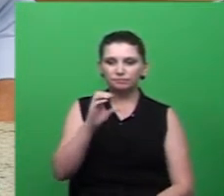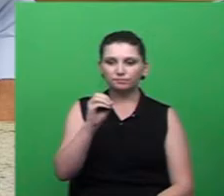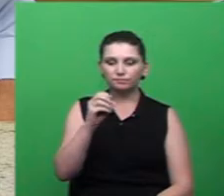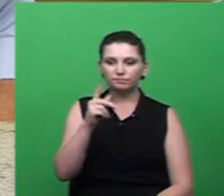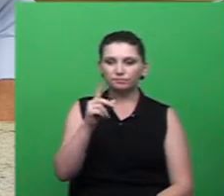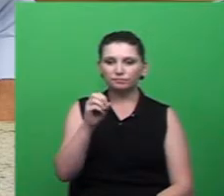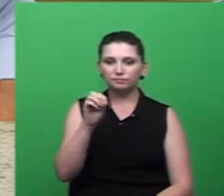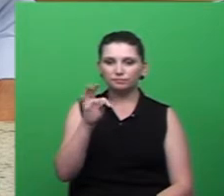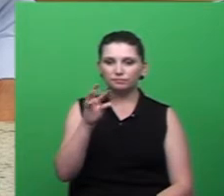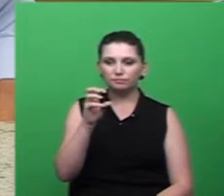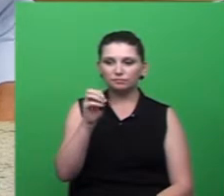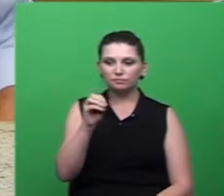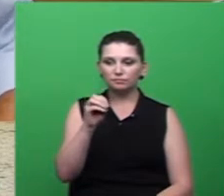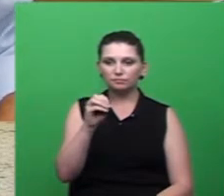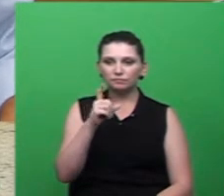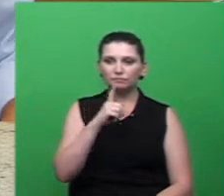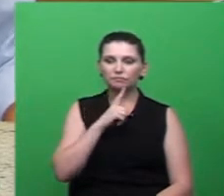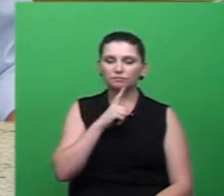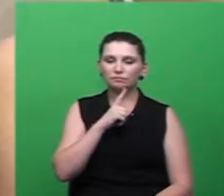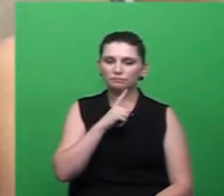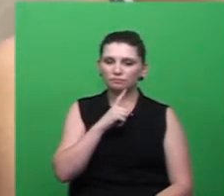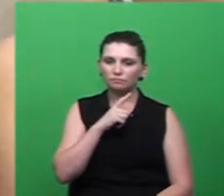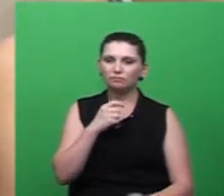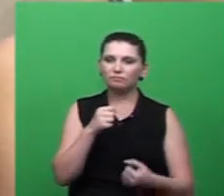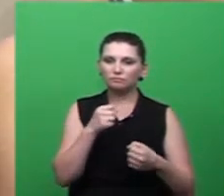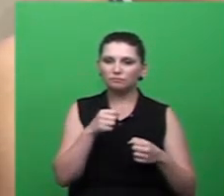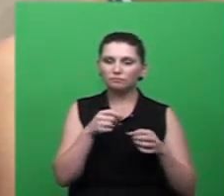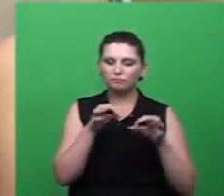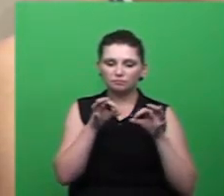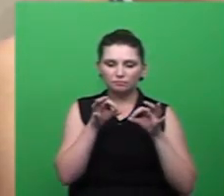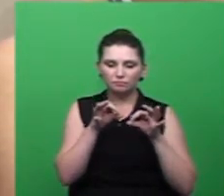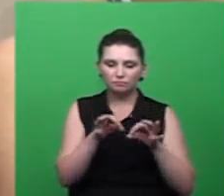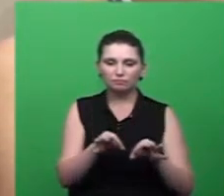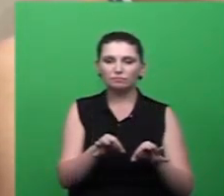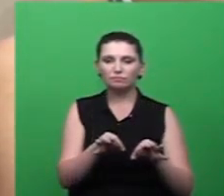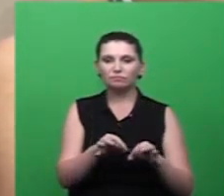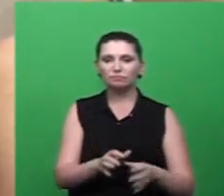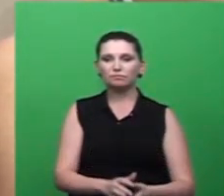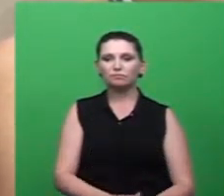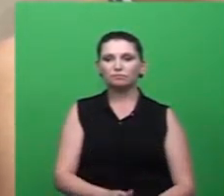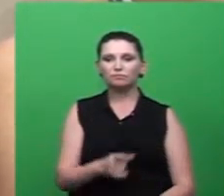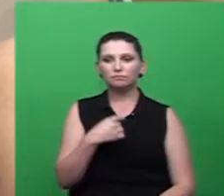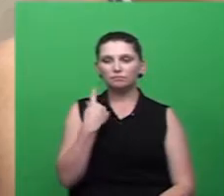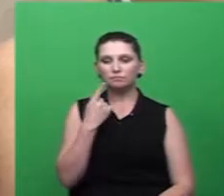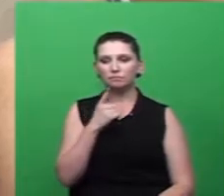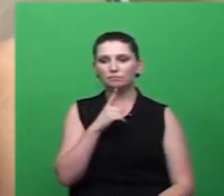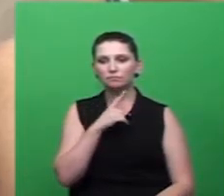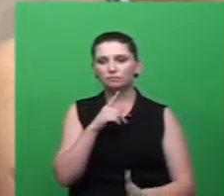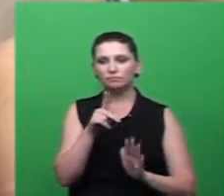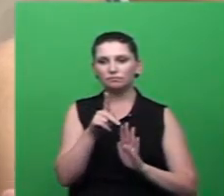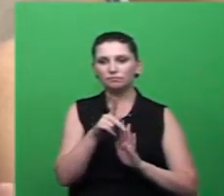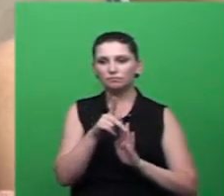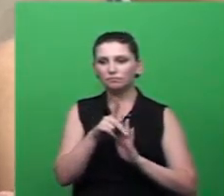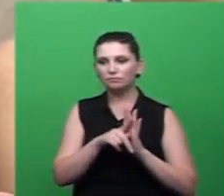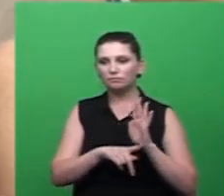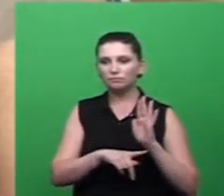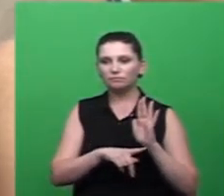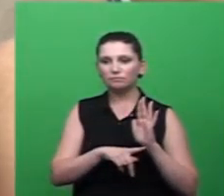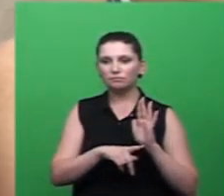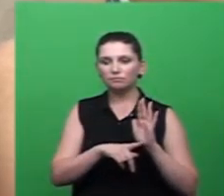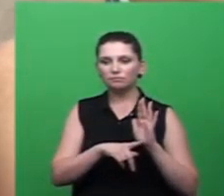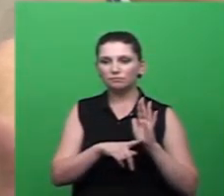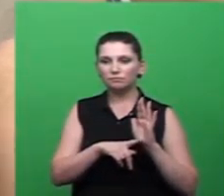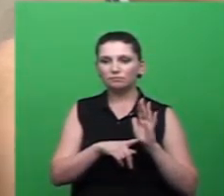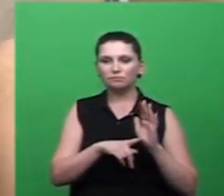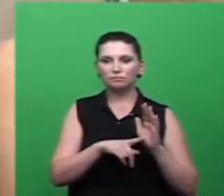você hoje quiser levar até lá ele tem o destino correto inclusive nós tínhamos o projeto do vereador Júlio do Sabão que